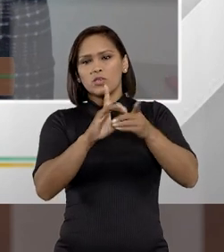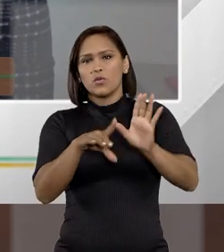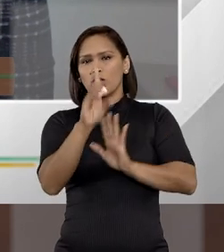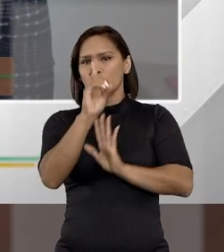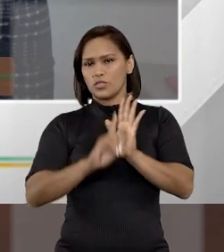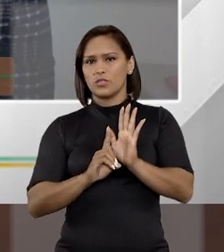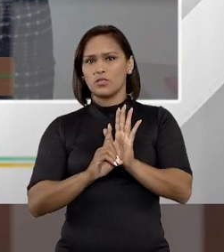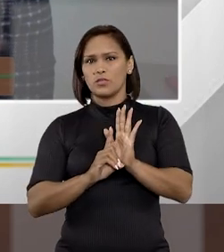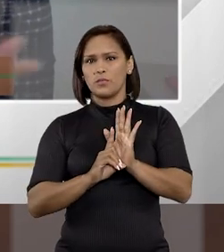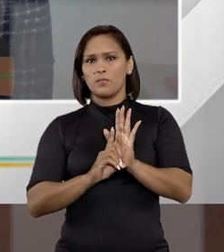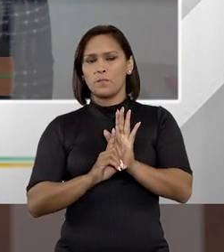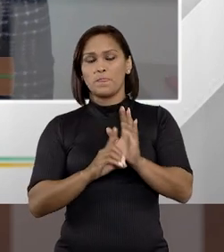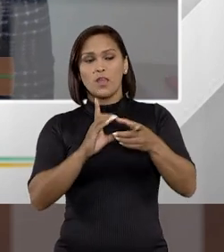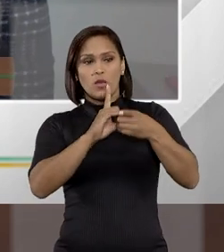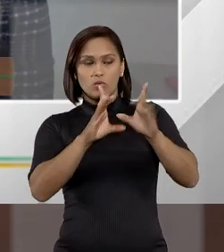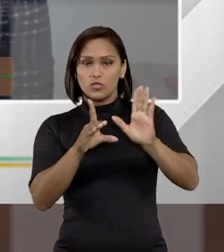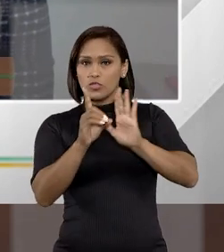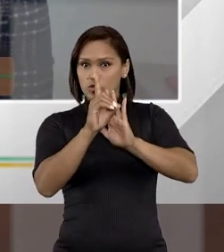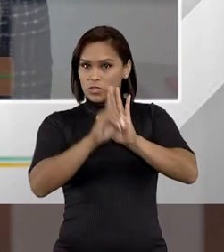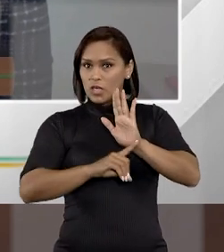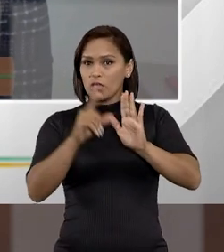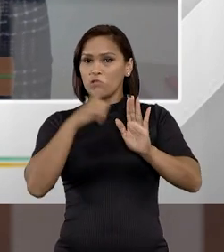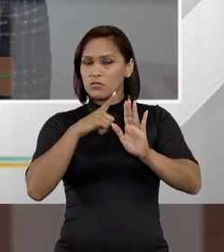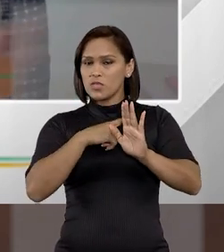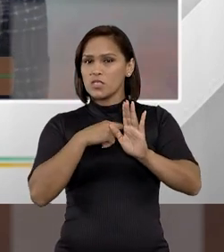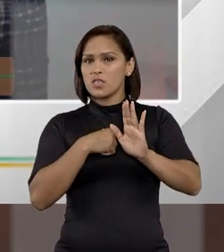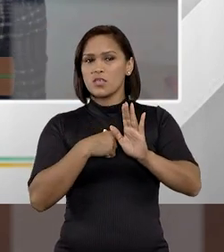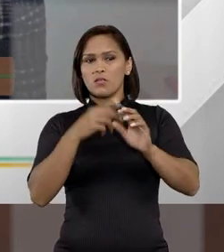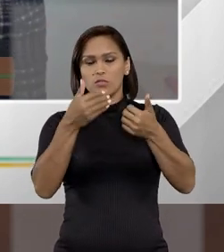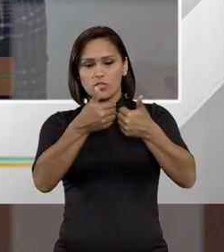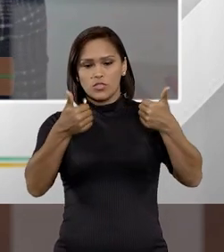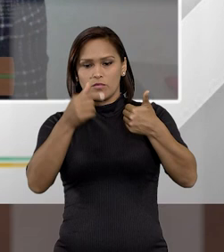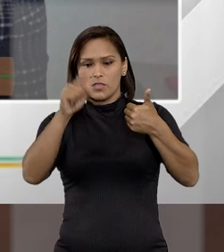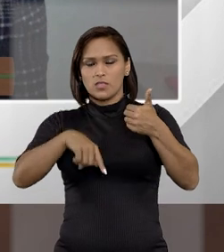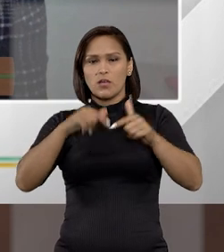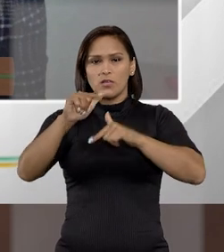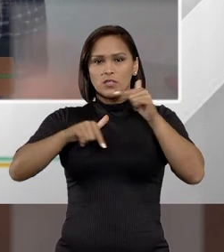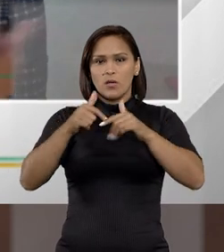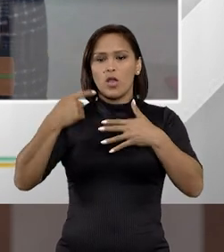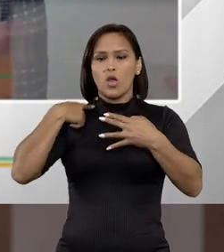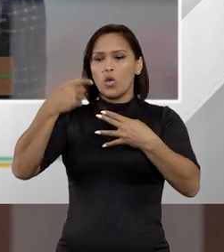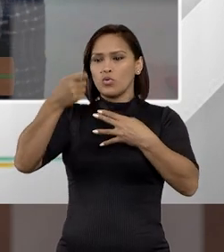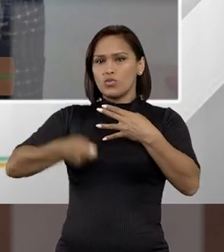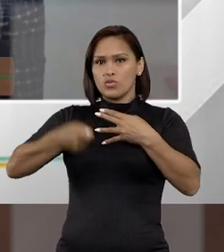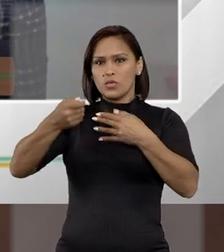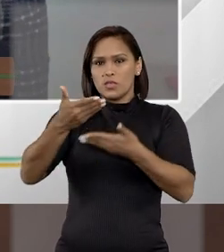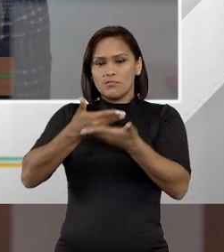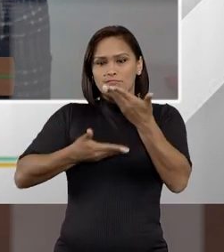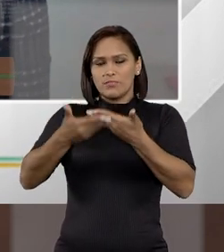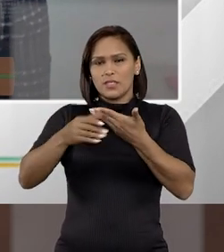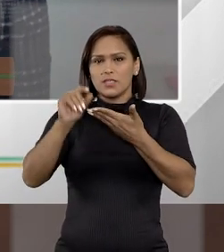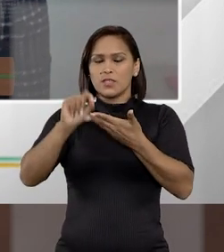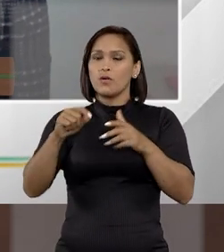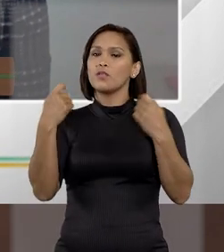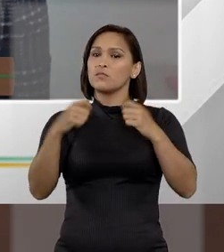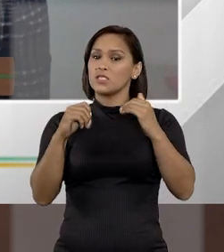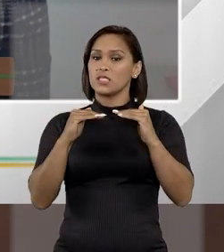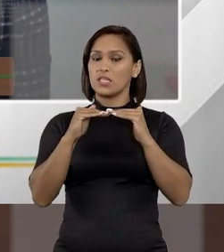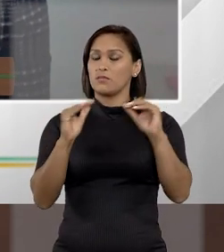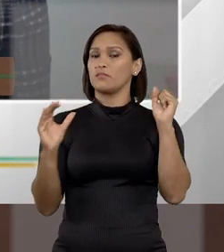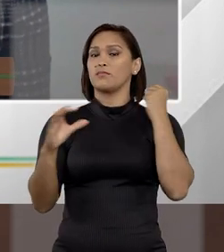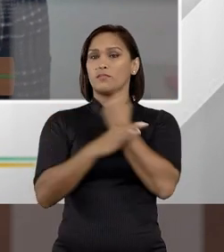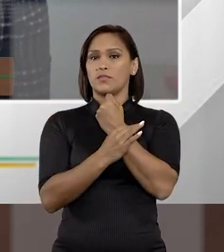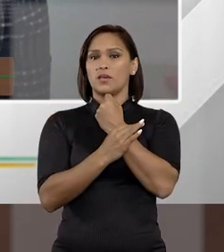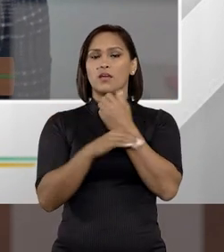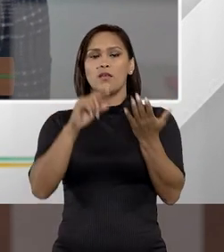Democrático de Direito. No Estado Democrático de Direito, você tem aí uma divisão entre as funções, o juiz é imparcial, ele deve estar ali